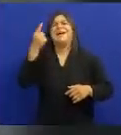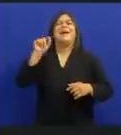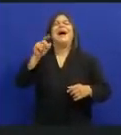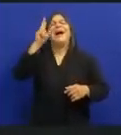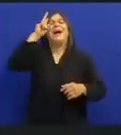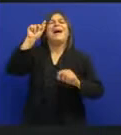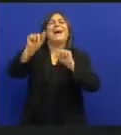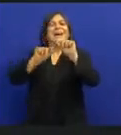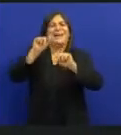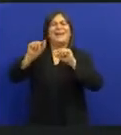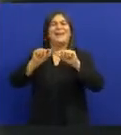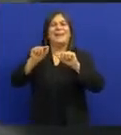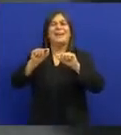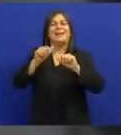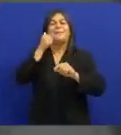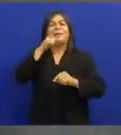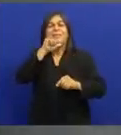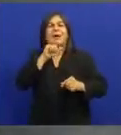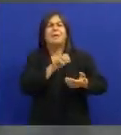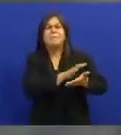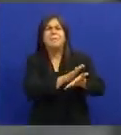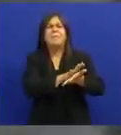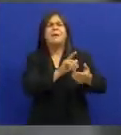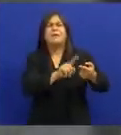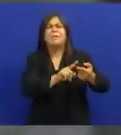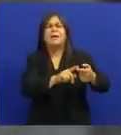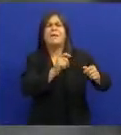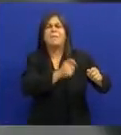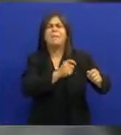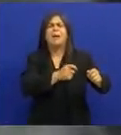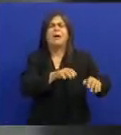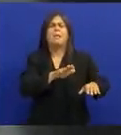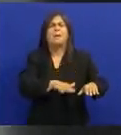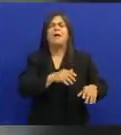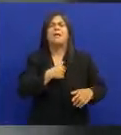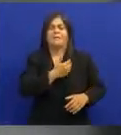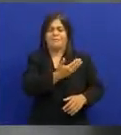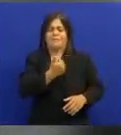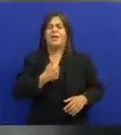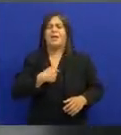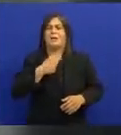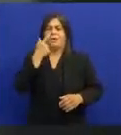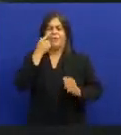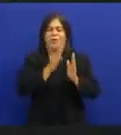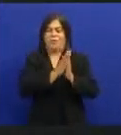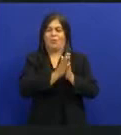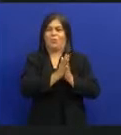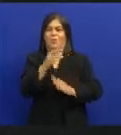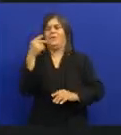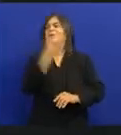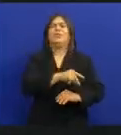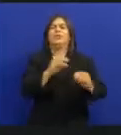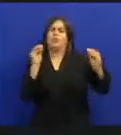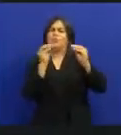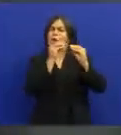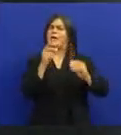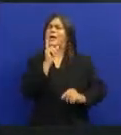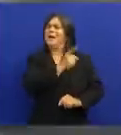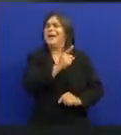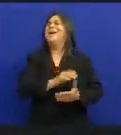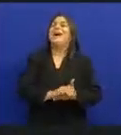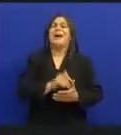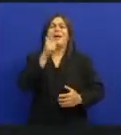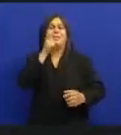Aí foi quando Eu me lembrei Do tempo Que eu via minha mãe Batendo coco também Do trupé Eu digo Deixa ela vir de volta Agora que eu vou Lascar ela na bigada